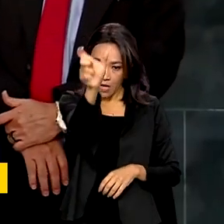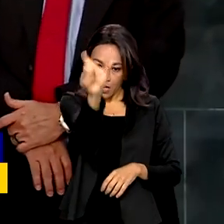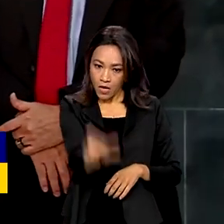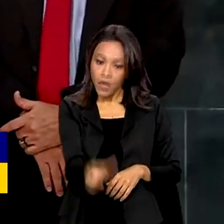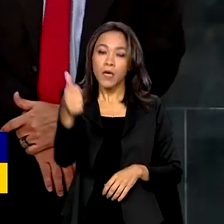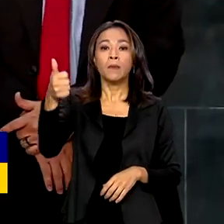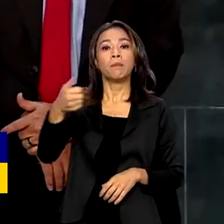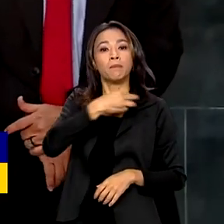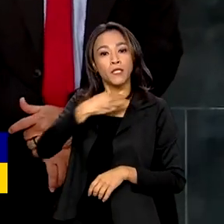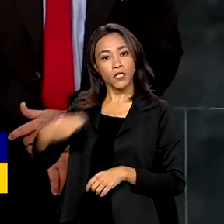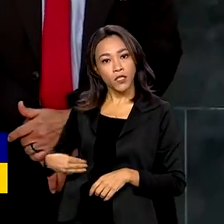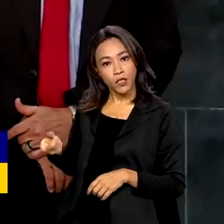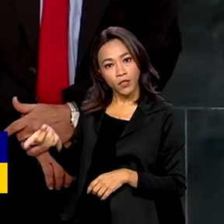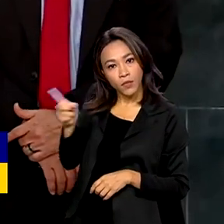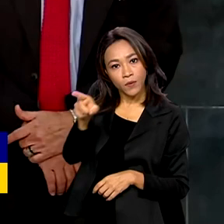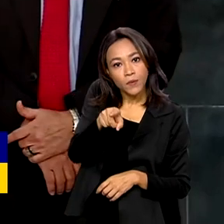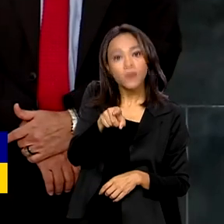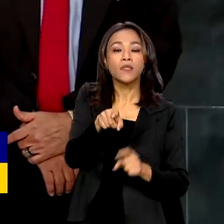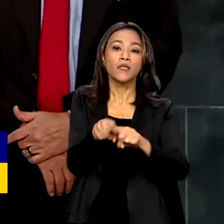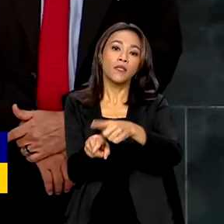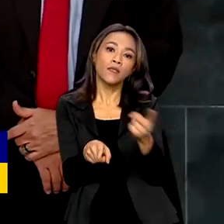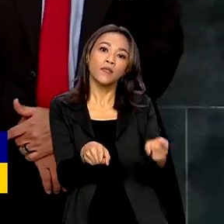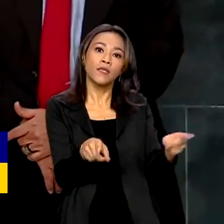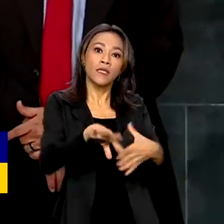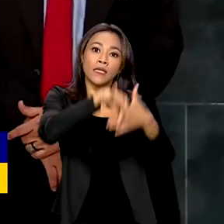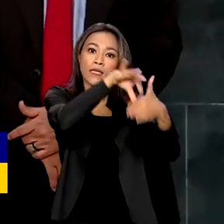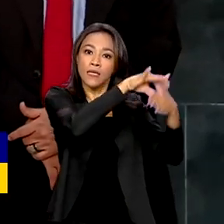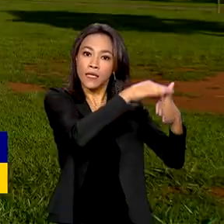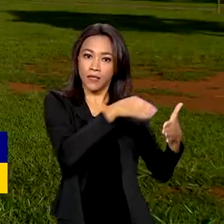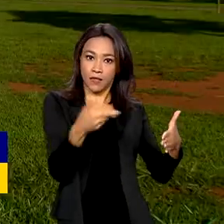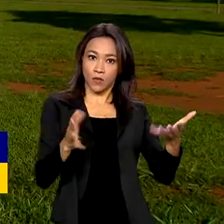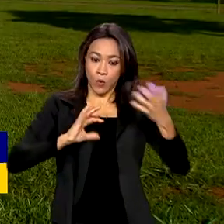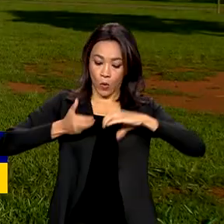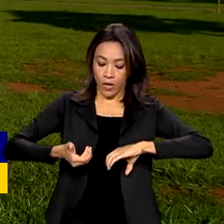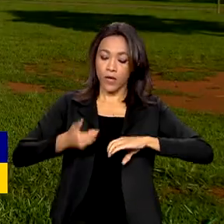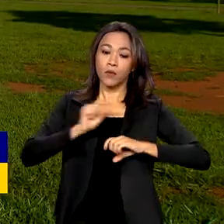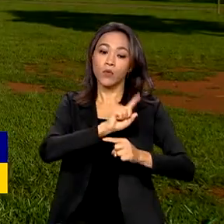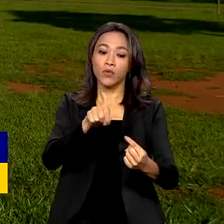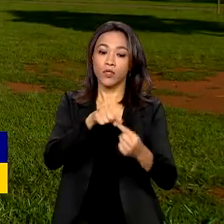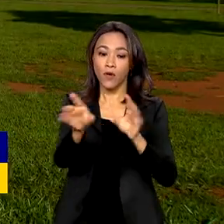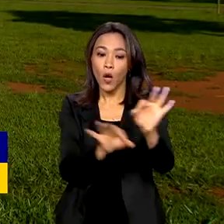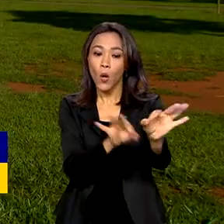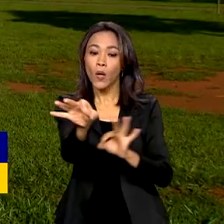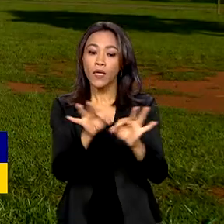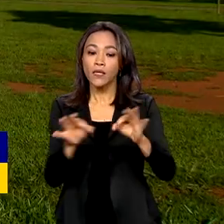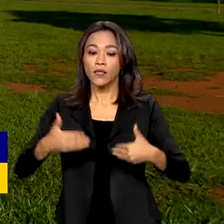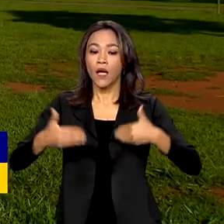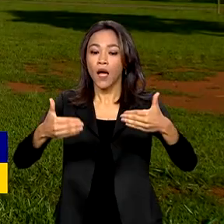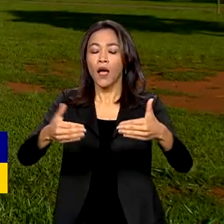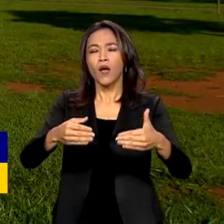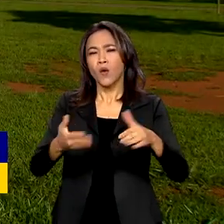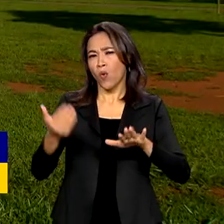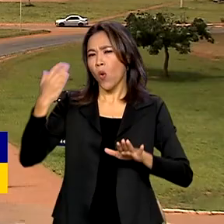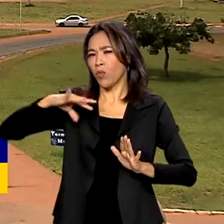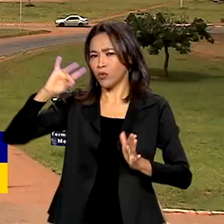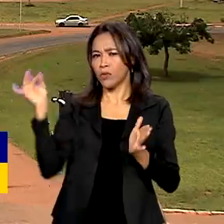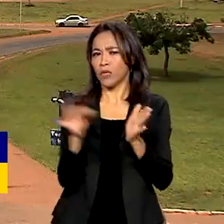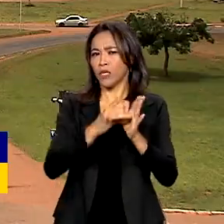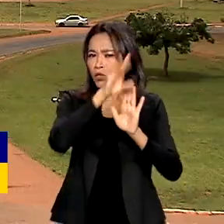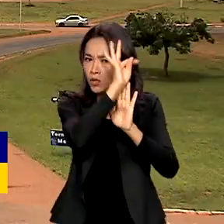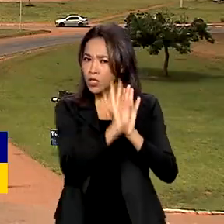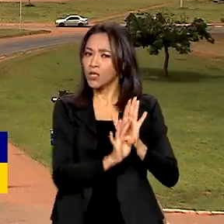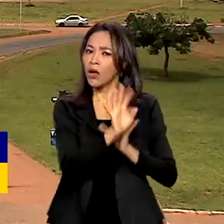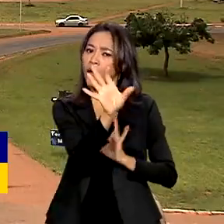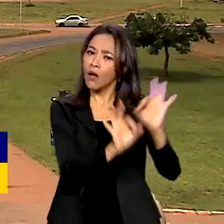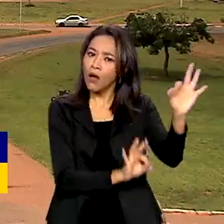e líderes do governo no Congresso, o objetivo é manter a organização dos ministérios conforme foi desenhada pelo presidente Lula logo